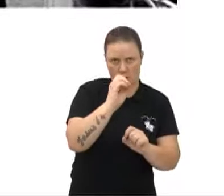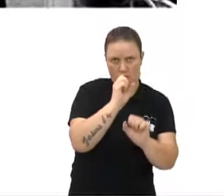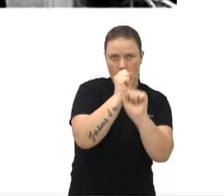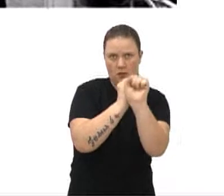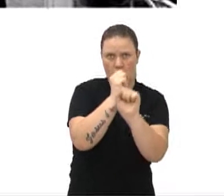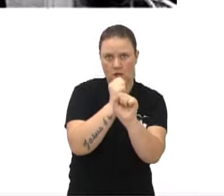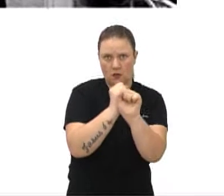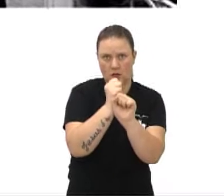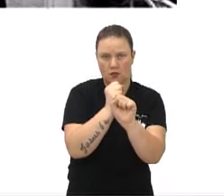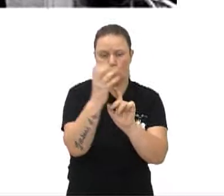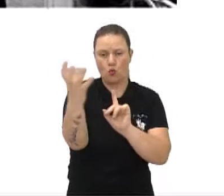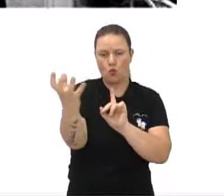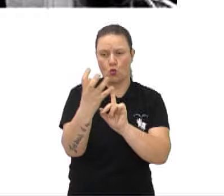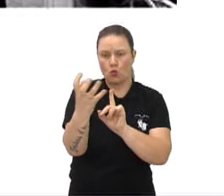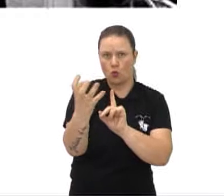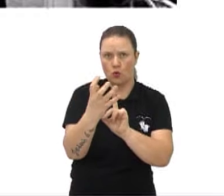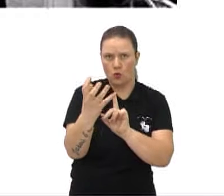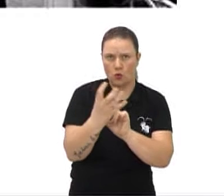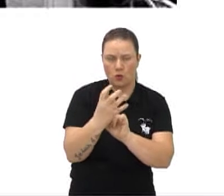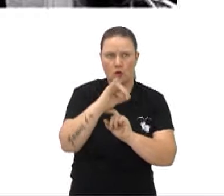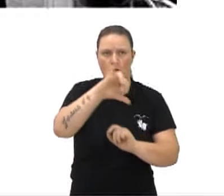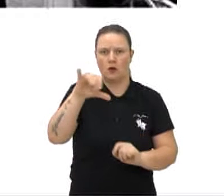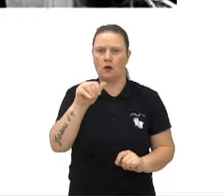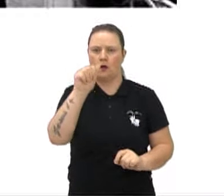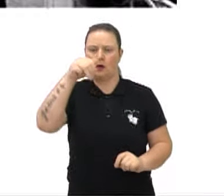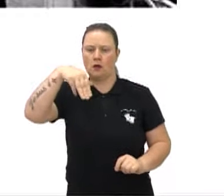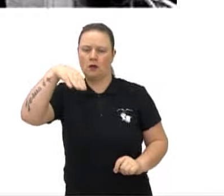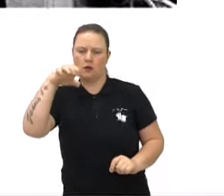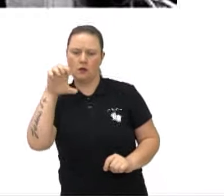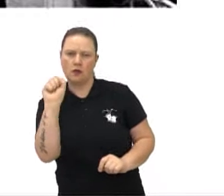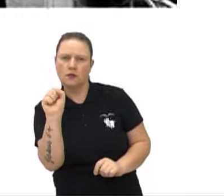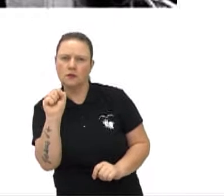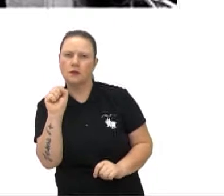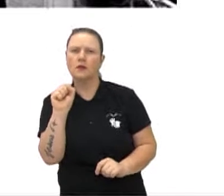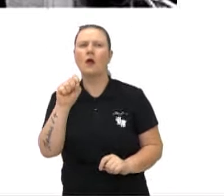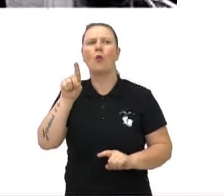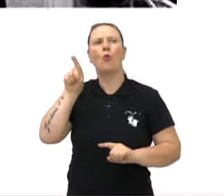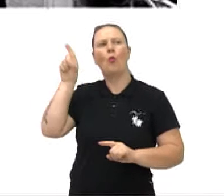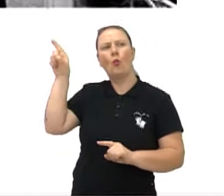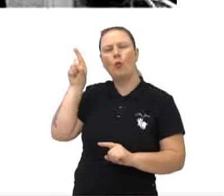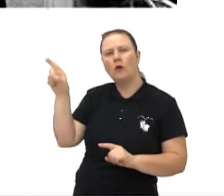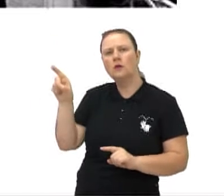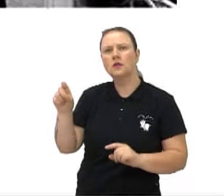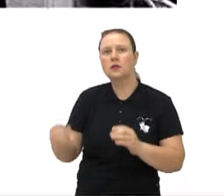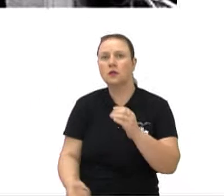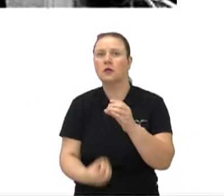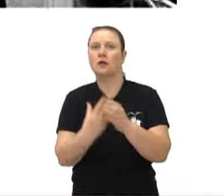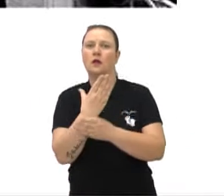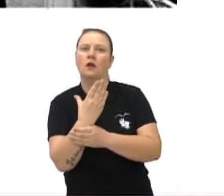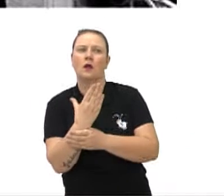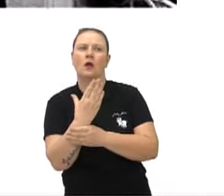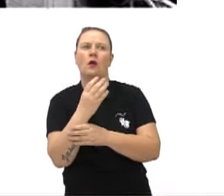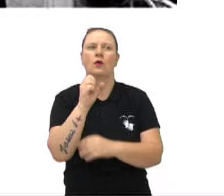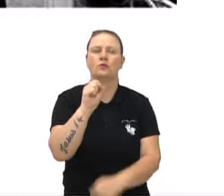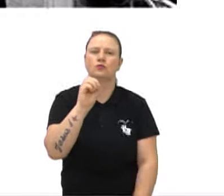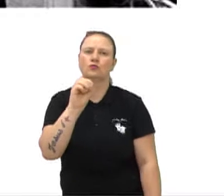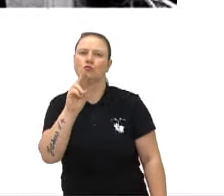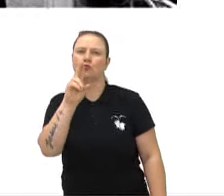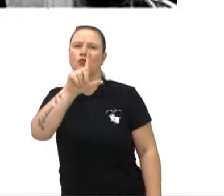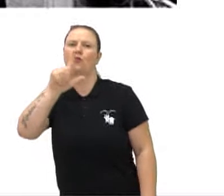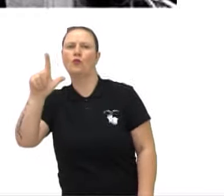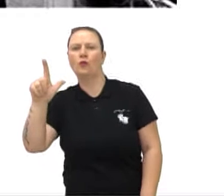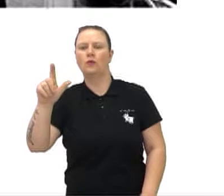essa dança foi influenciada por James Brown, quando ele criou um novo ritmo, o soul, e com a